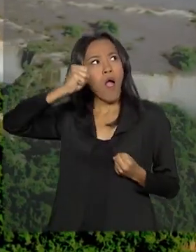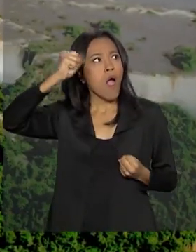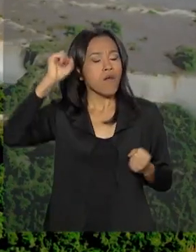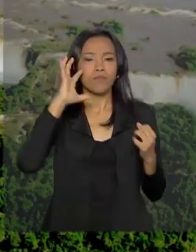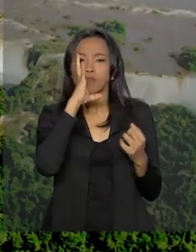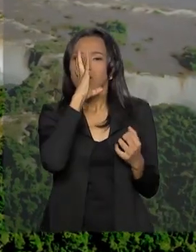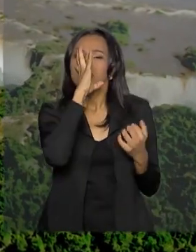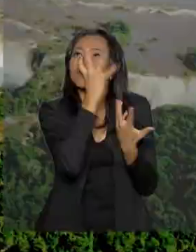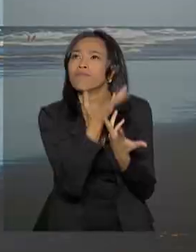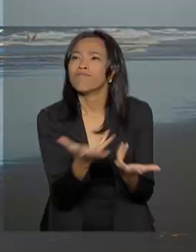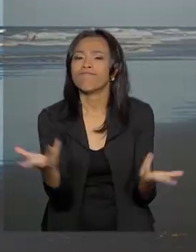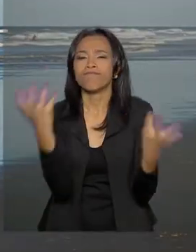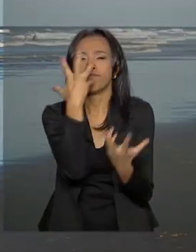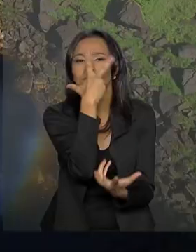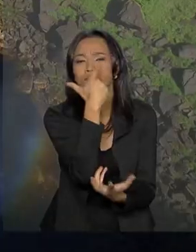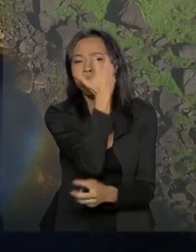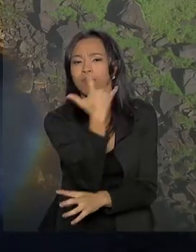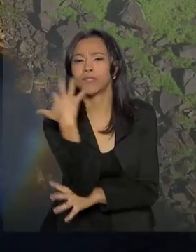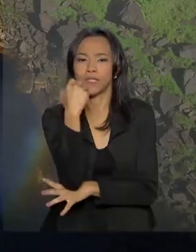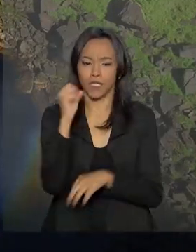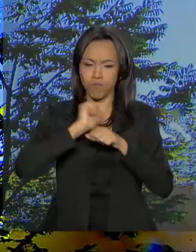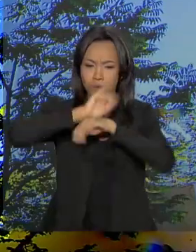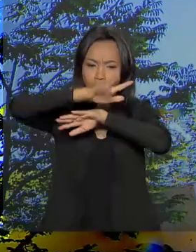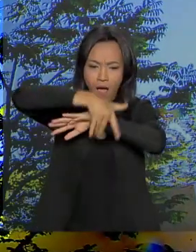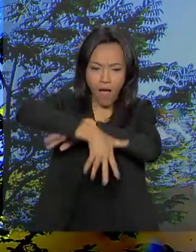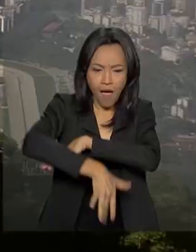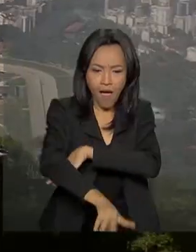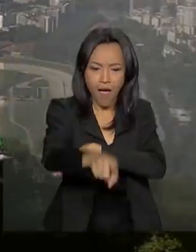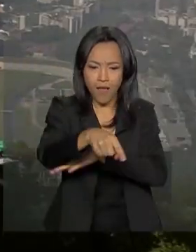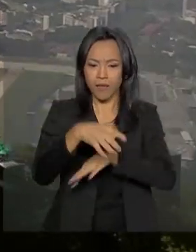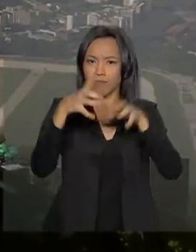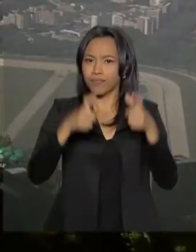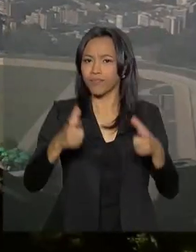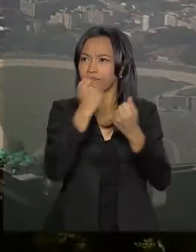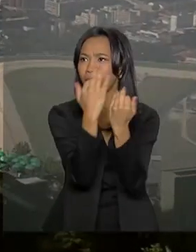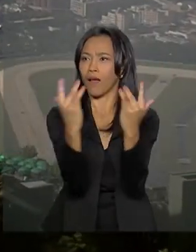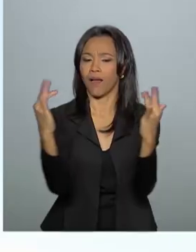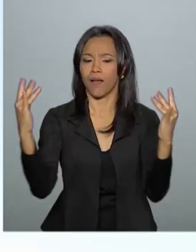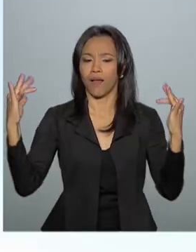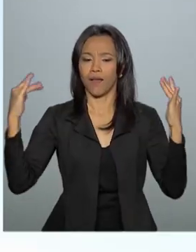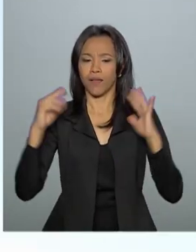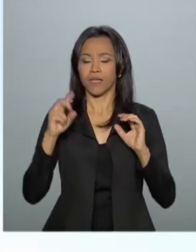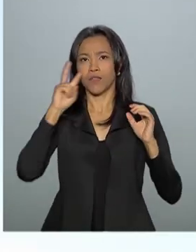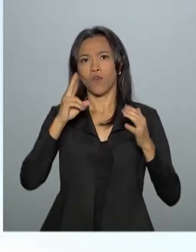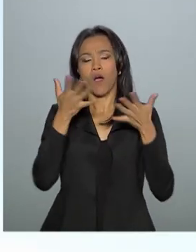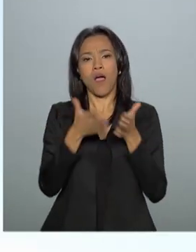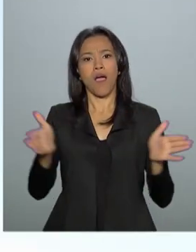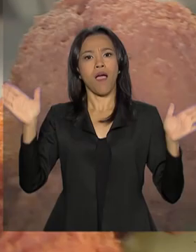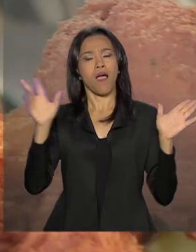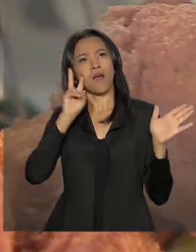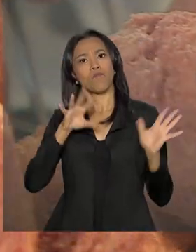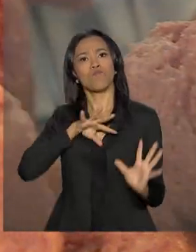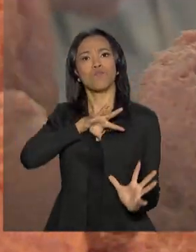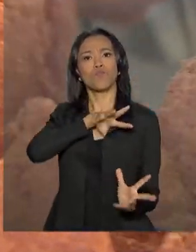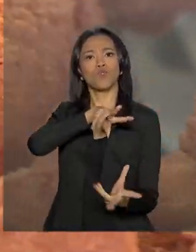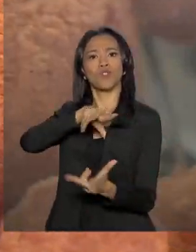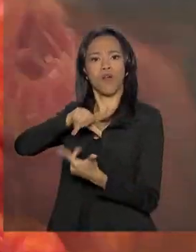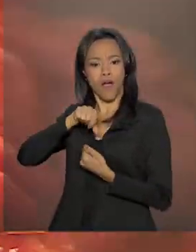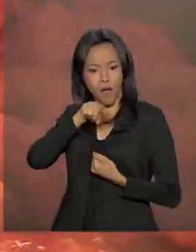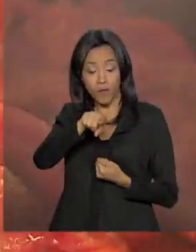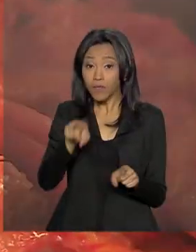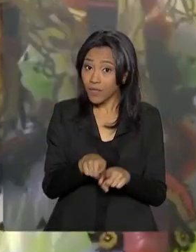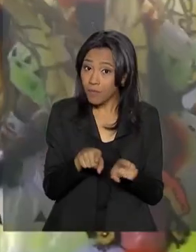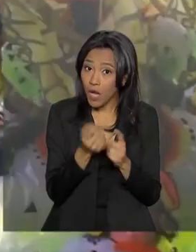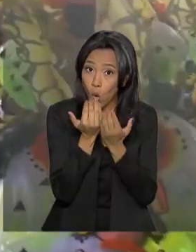são belezas no Brasil. Praias, cachoeiras, parques e monumentos, que são maravilhas da arquitetura mundial. Isso sem falar da